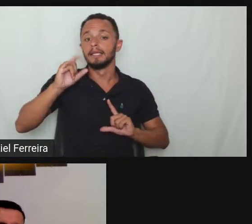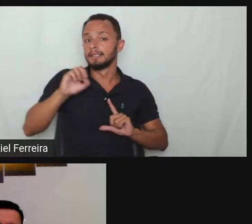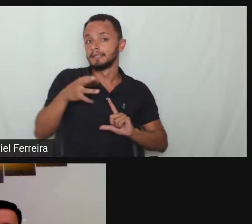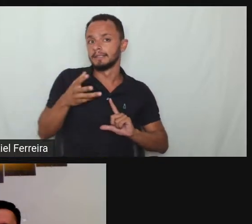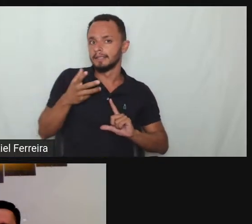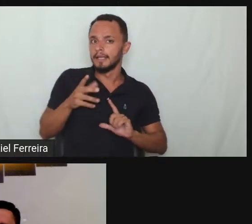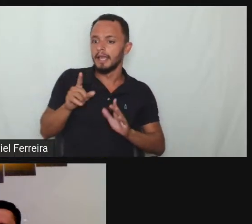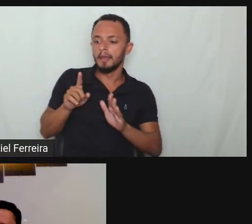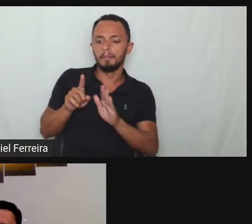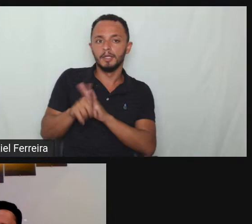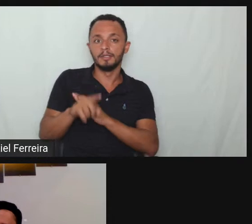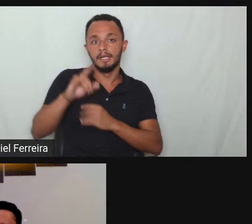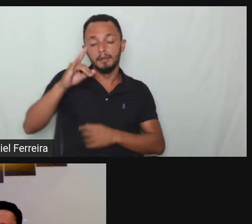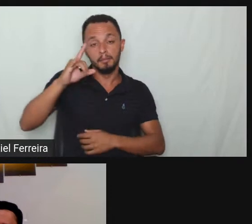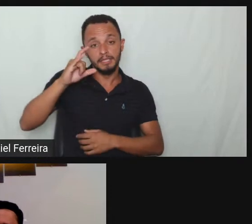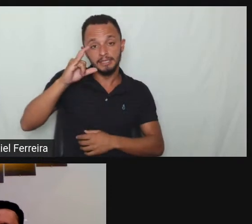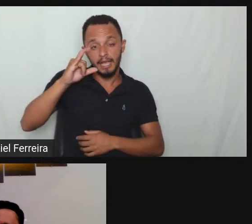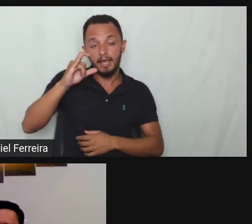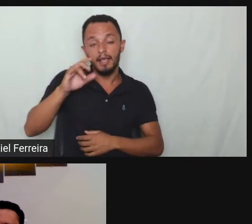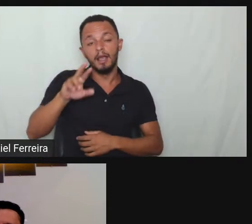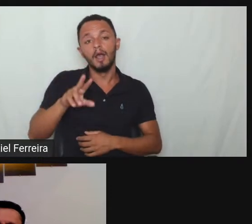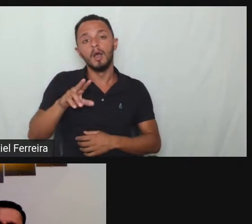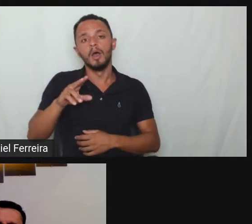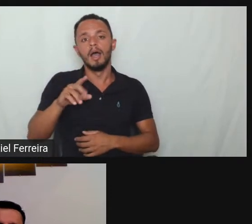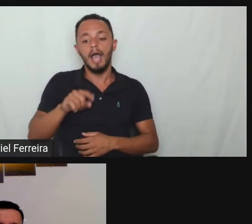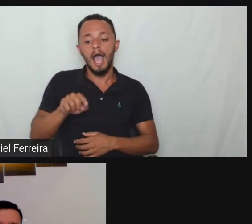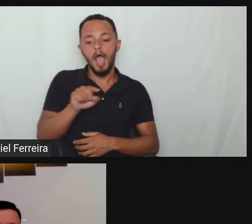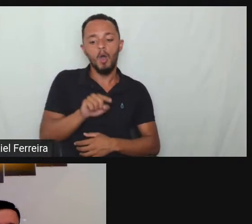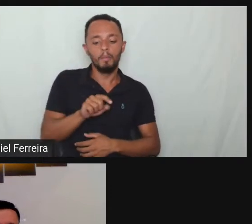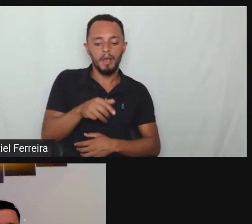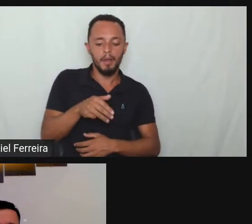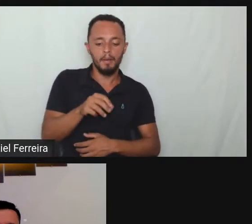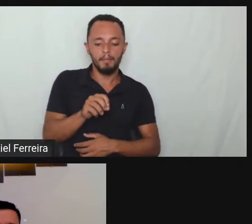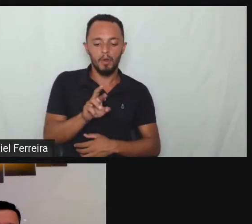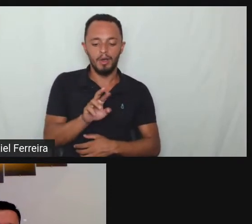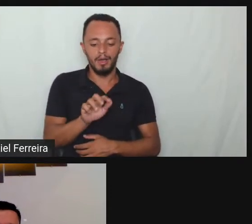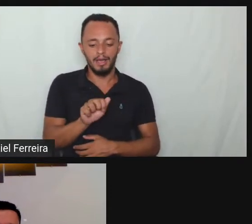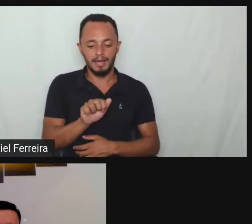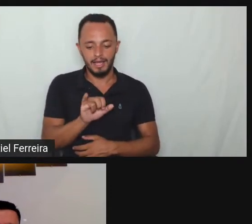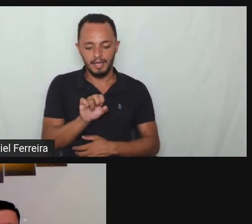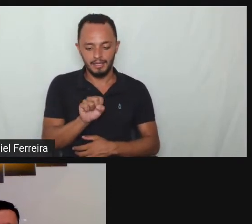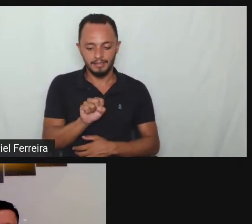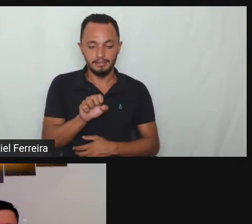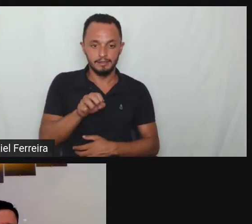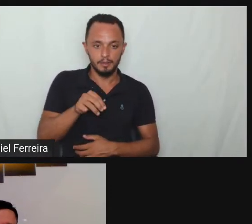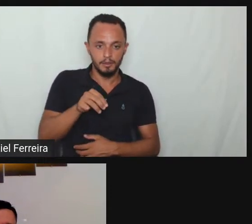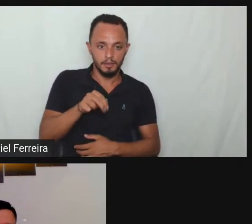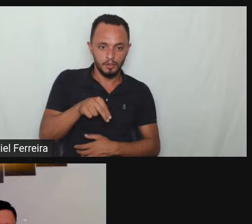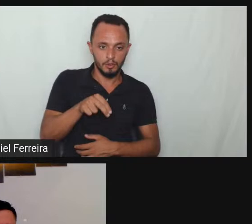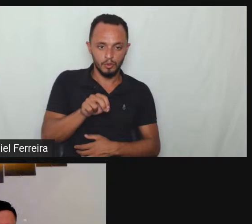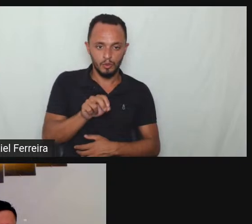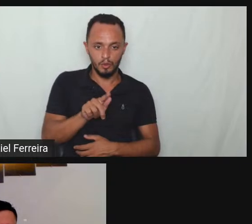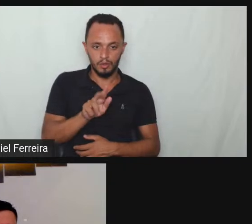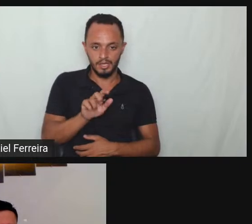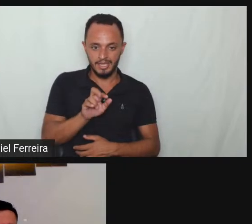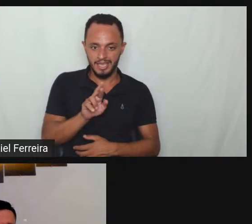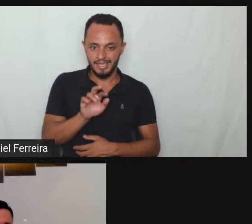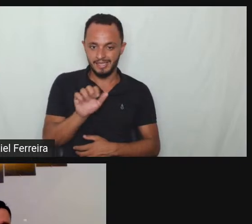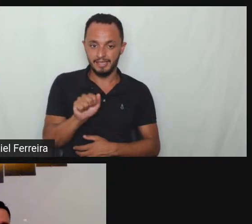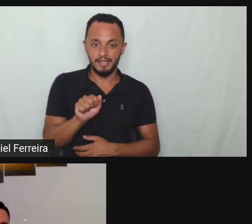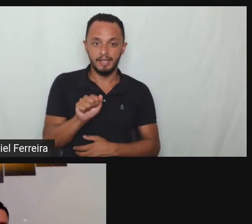essa consultoria lá pelo instagram é arroba Moraes Nogueira ponto ADV basta basta seguir a gente lá basta